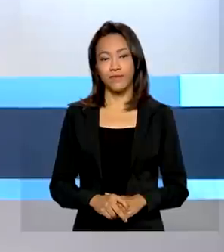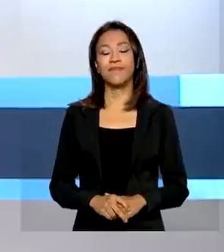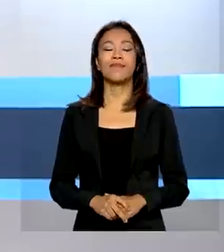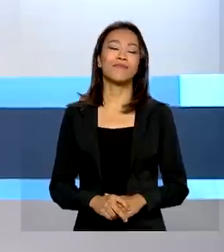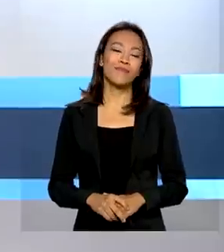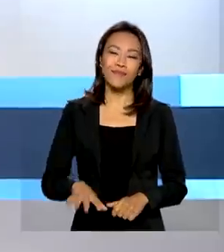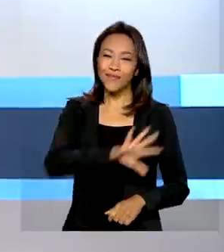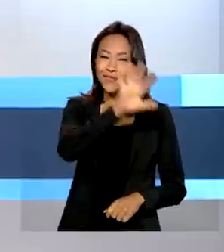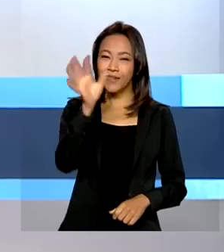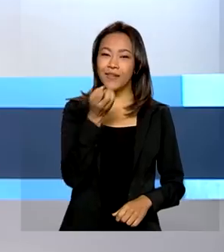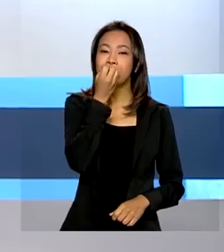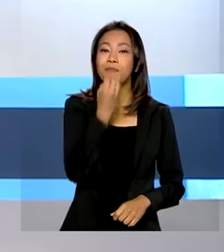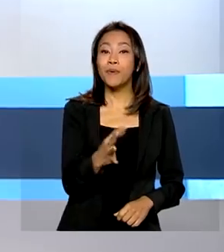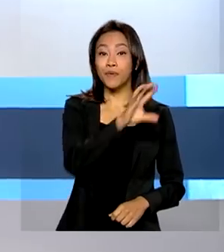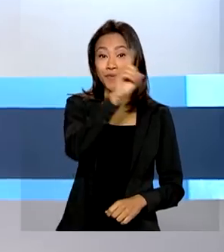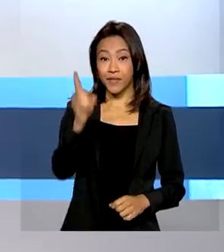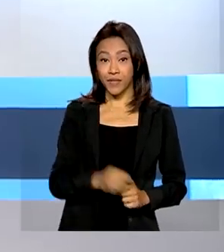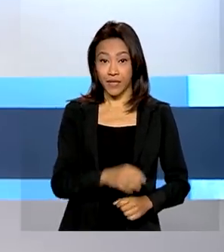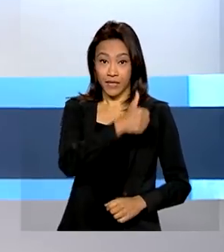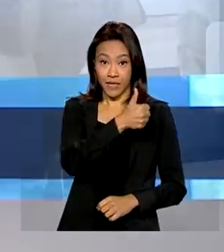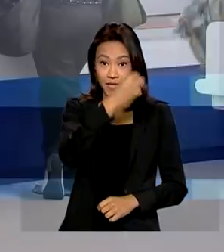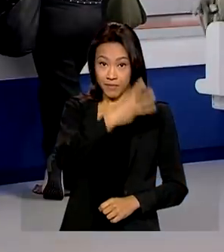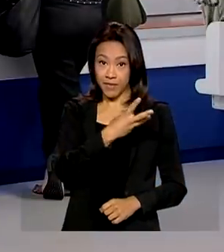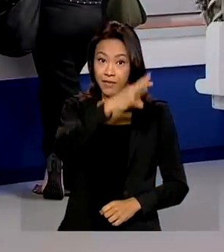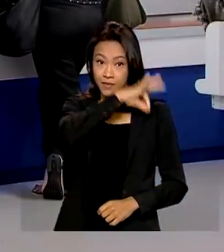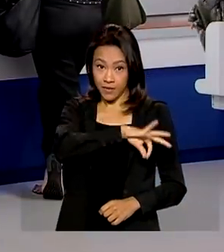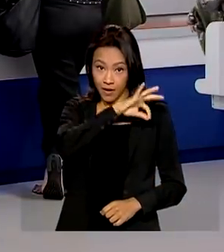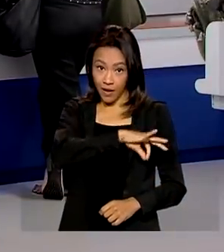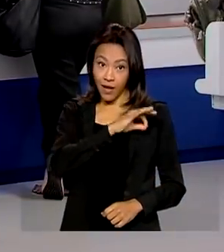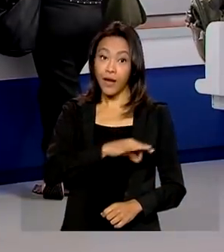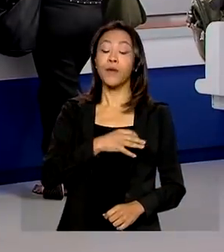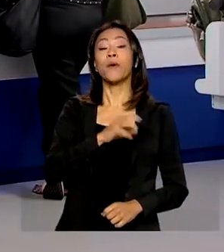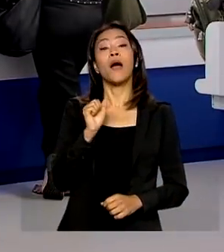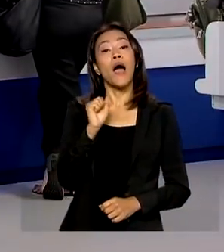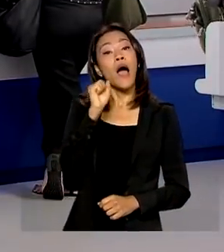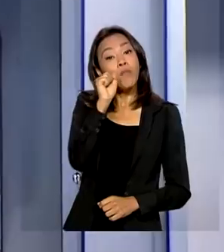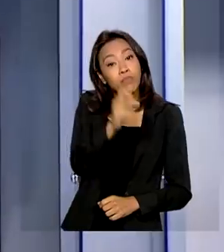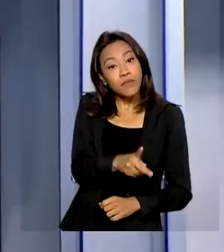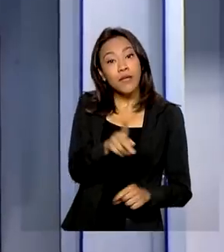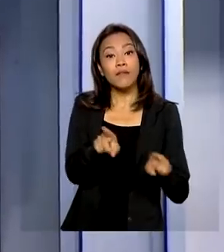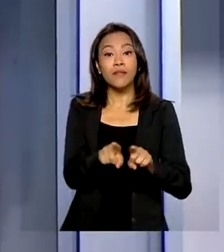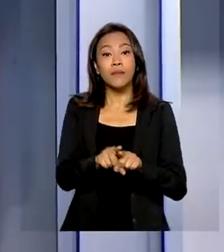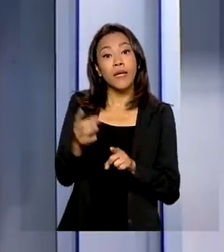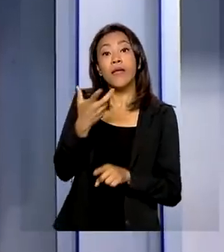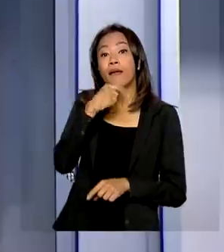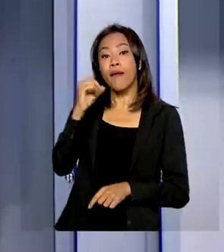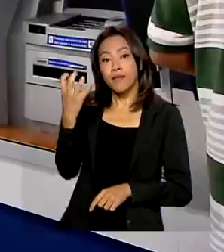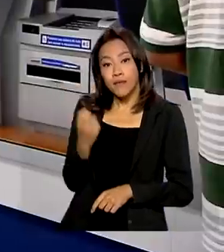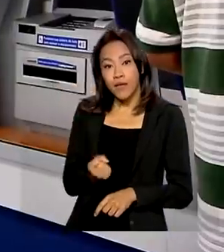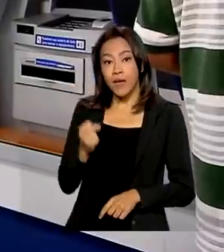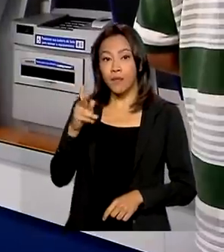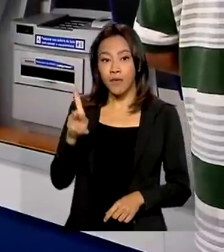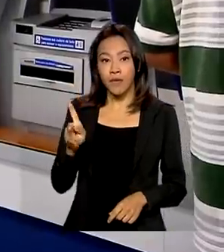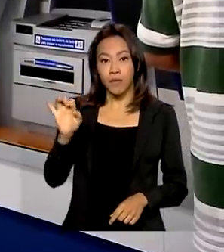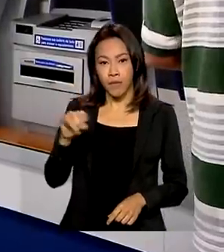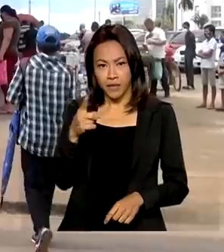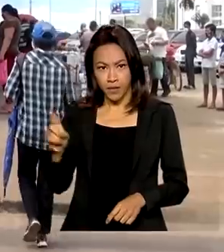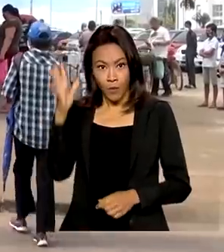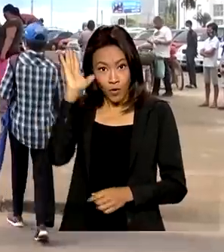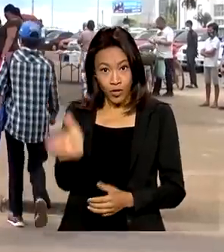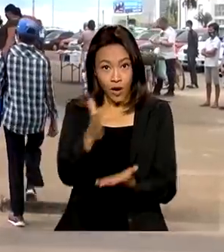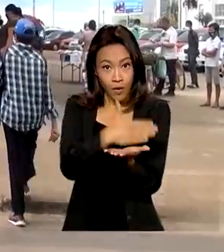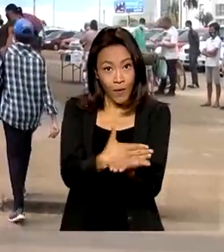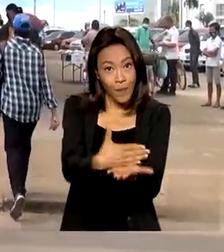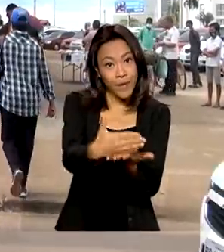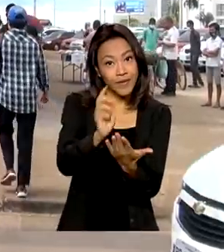Olá, bom dia. 13º salário para aposentados e pensionistas do INSS começa a ser pago